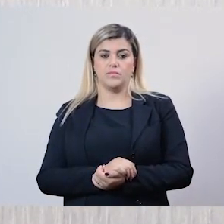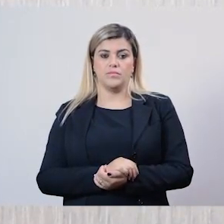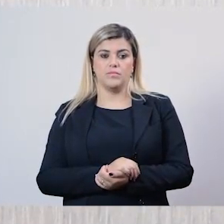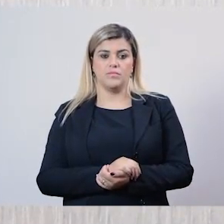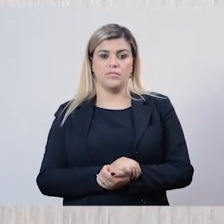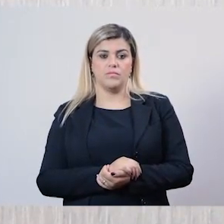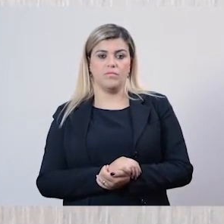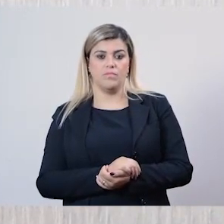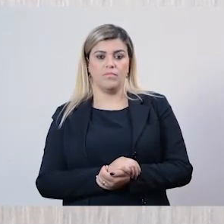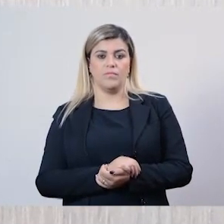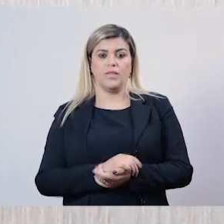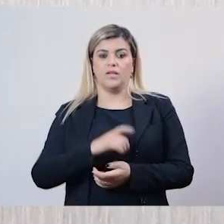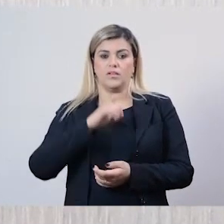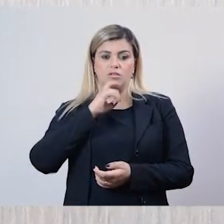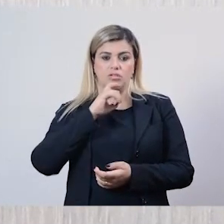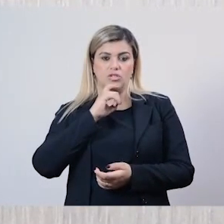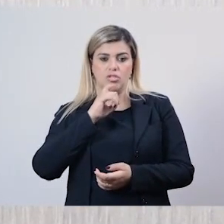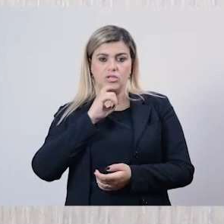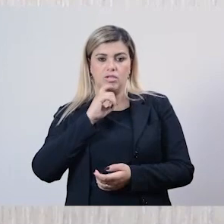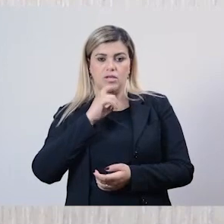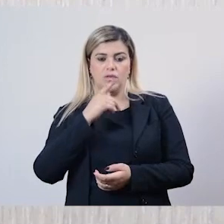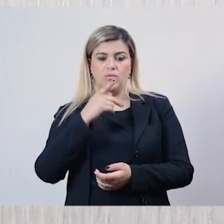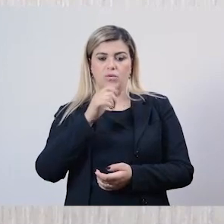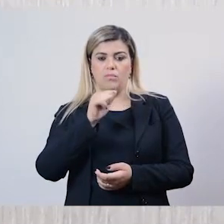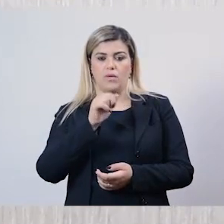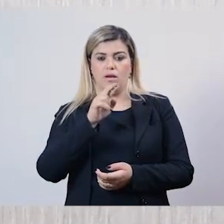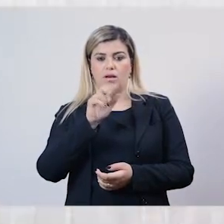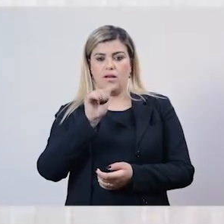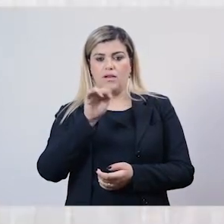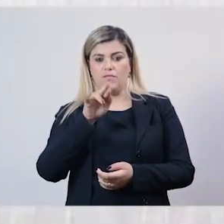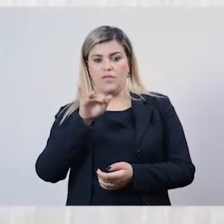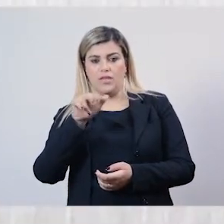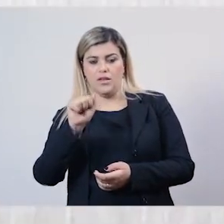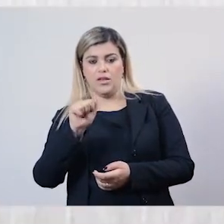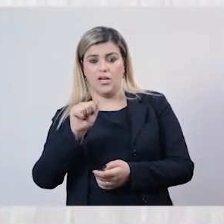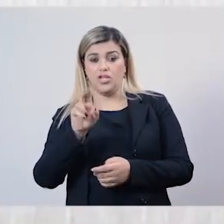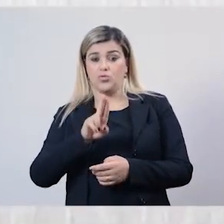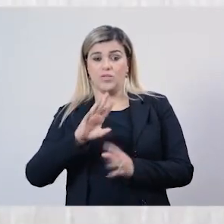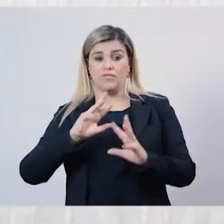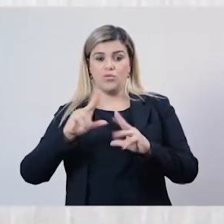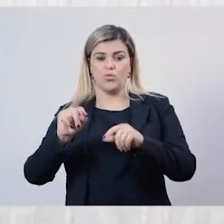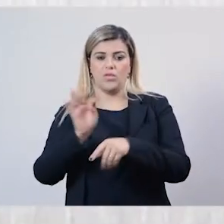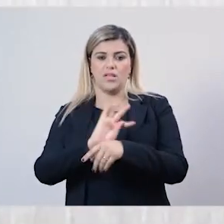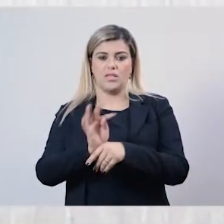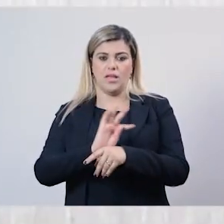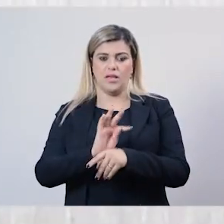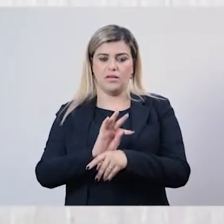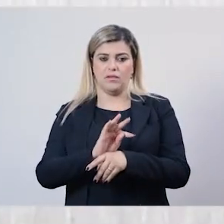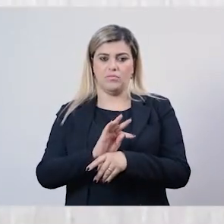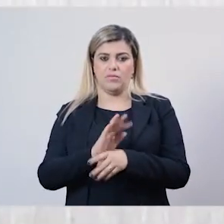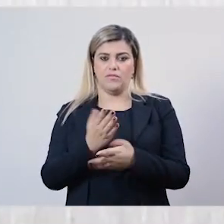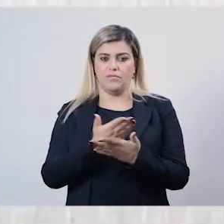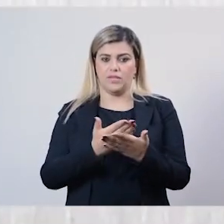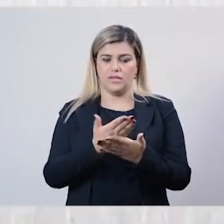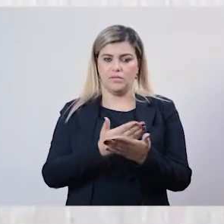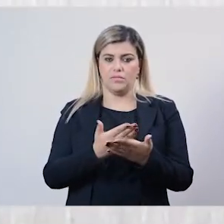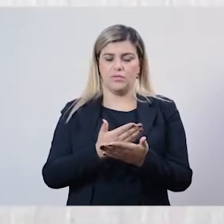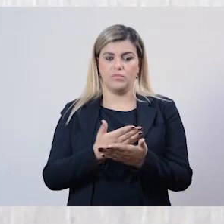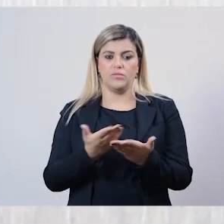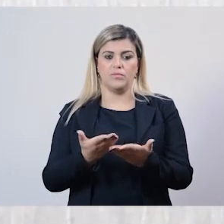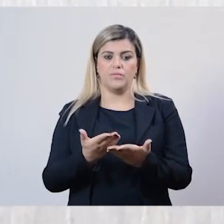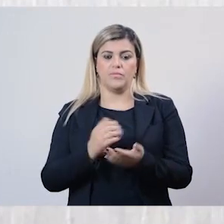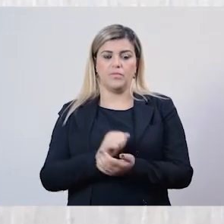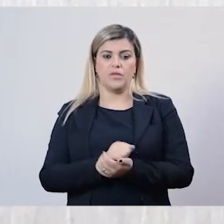parafina. A gente usava todas essas técnicas. E, a partir do momento em que teve